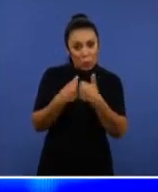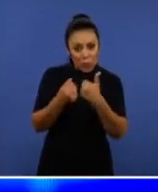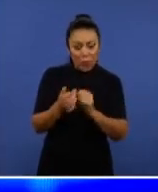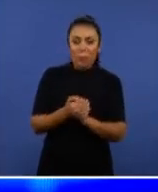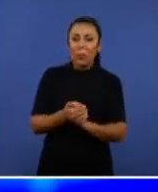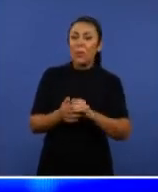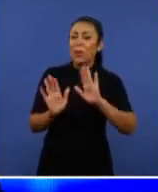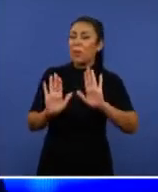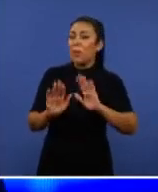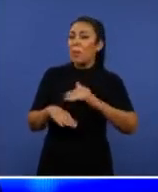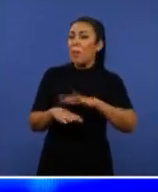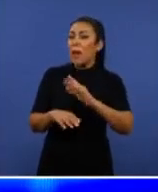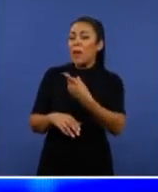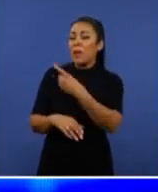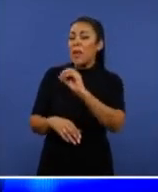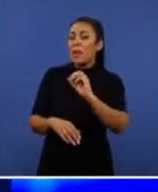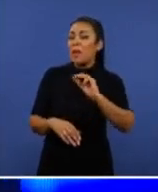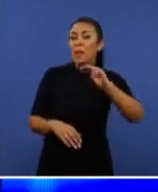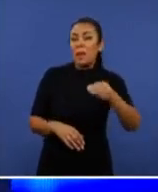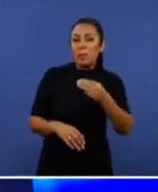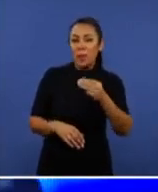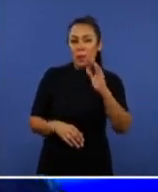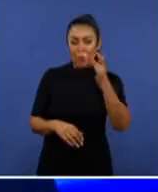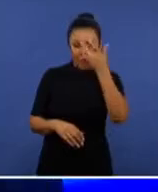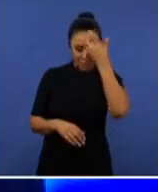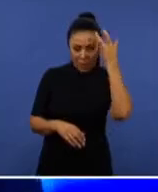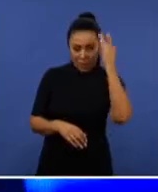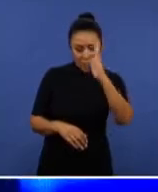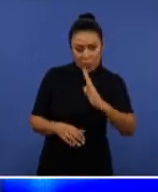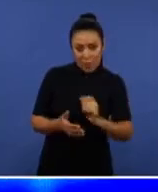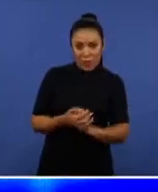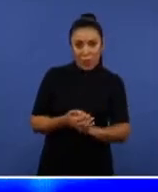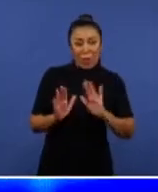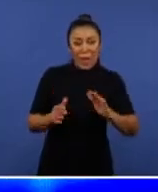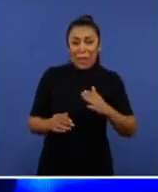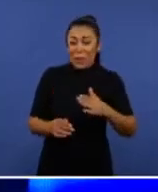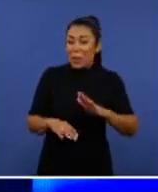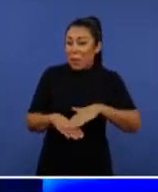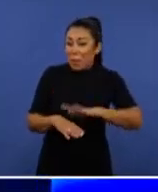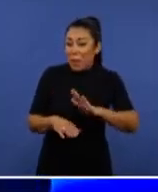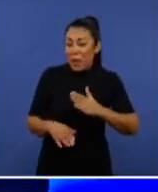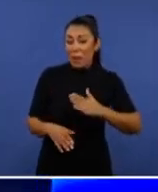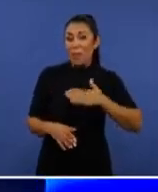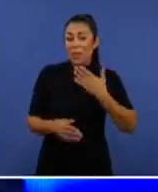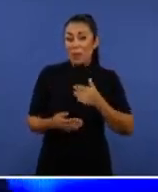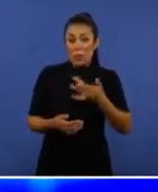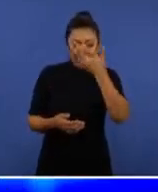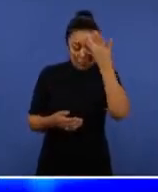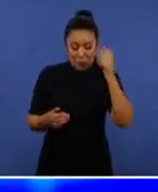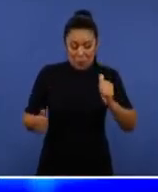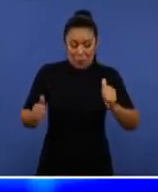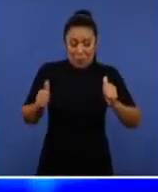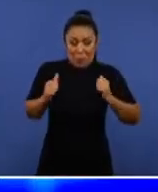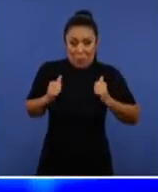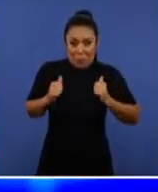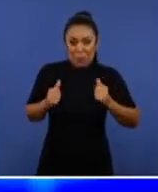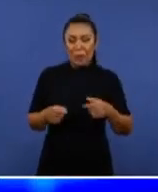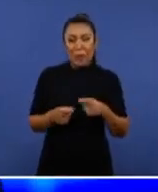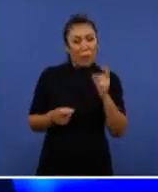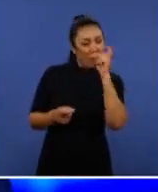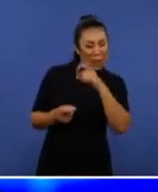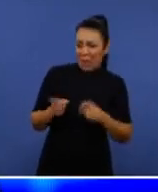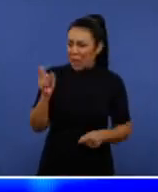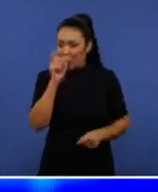Mas o que mais está me chocando e vendo esse nível de alienação e de ódio, de coisas assim, mentira para cá,